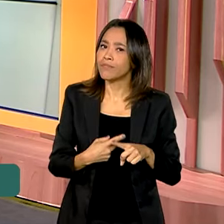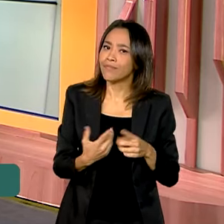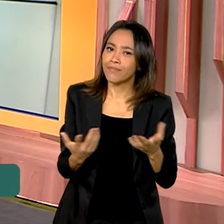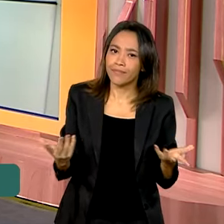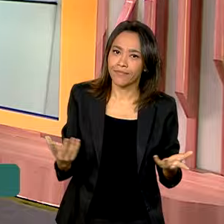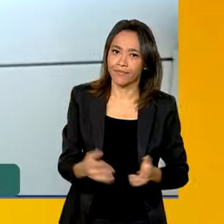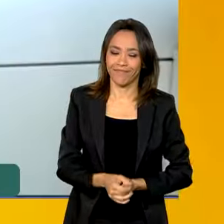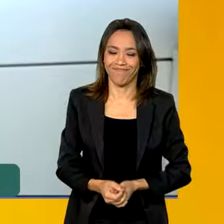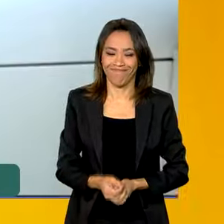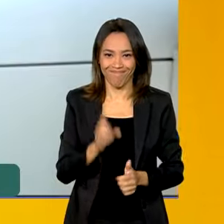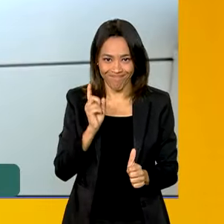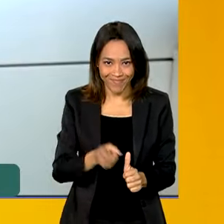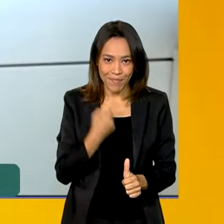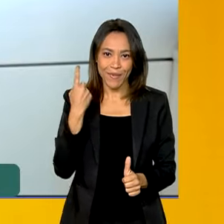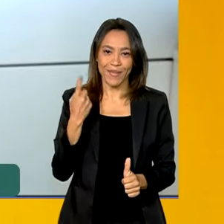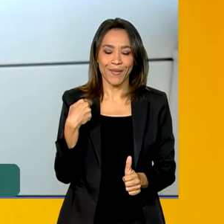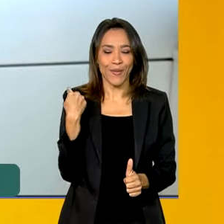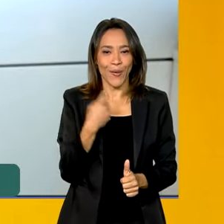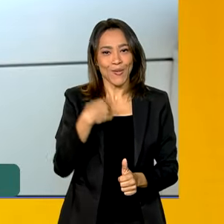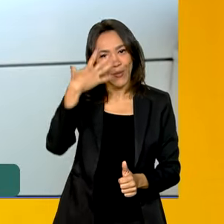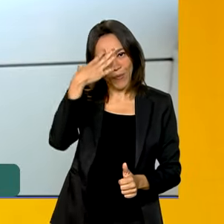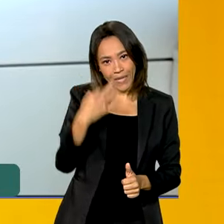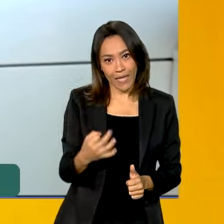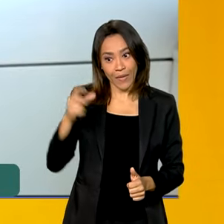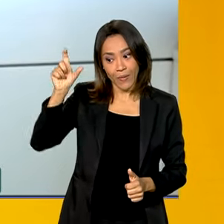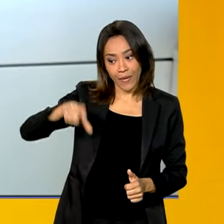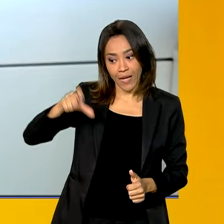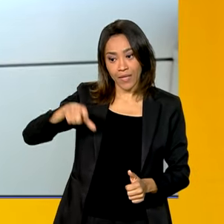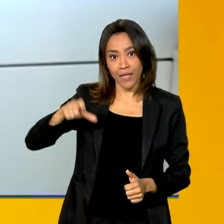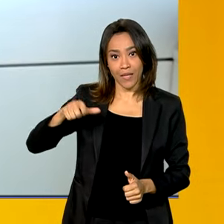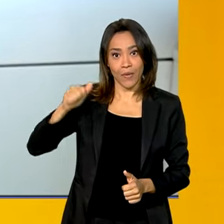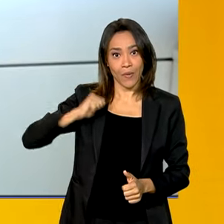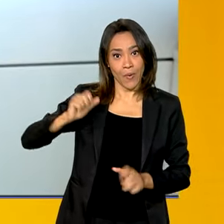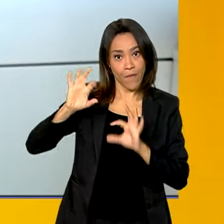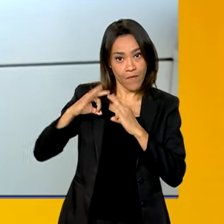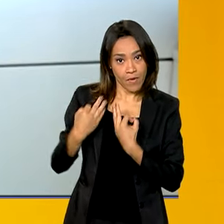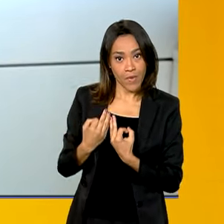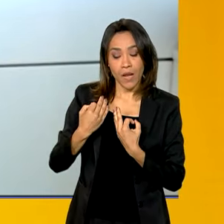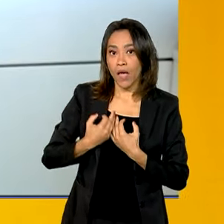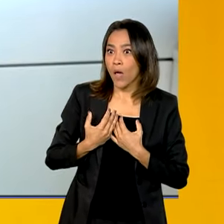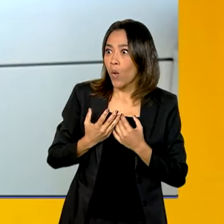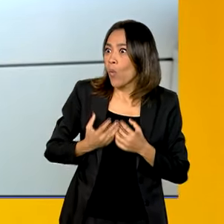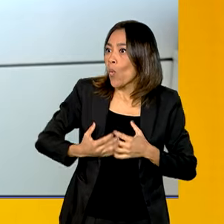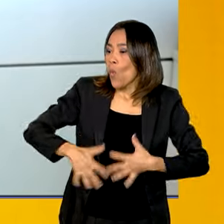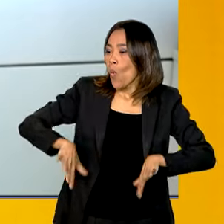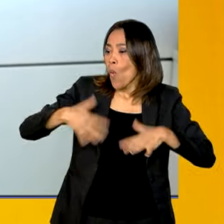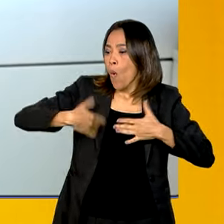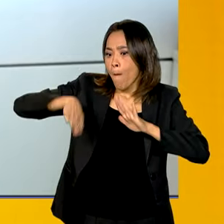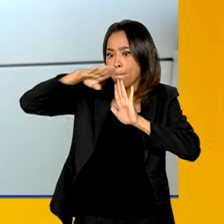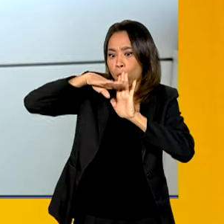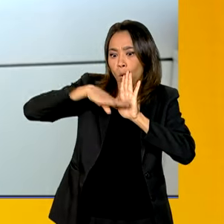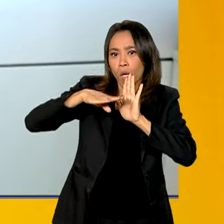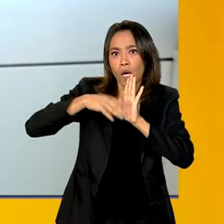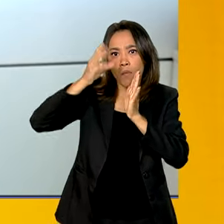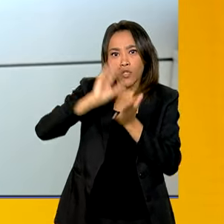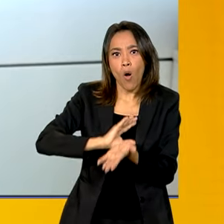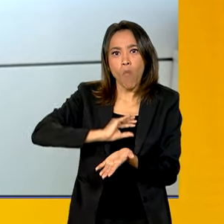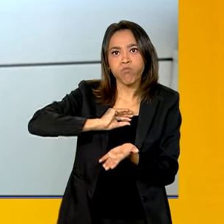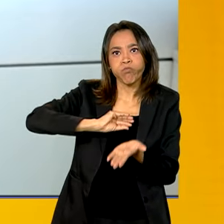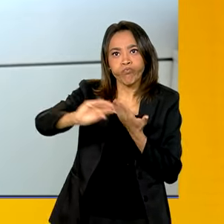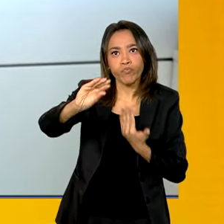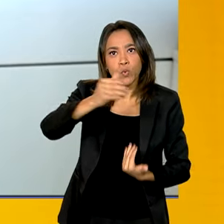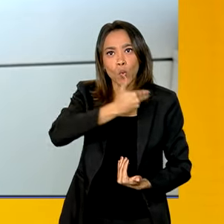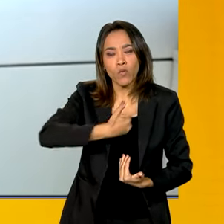Bem, em primeiro lugar, a gente precisa entender que o programa Bolsa Família é o maior programa de transferência de renda do mundo. É um dos